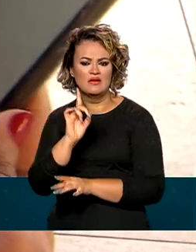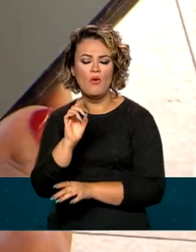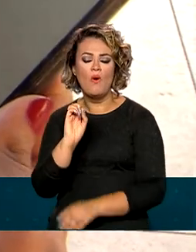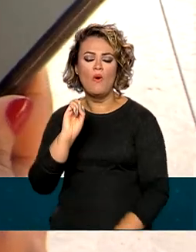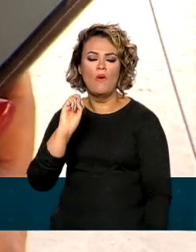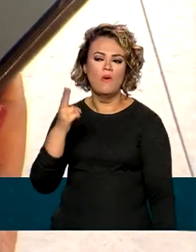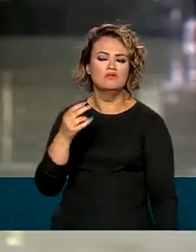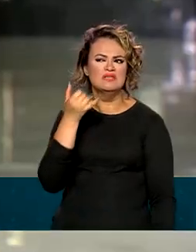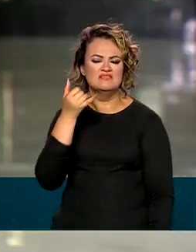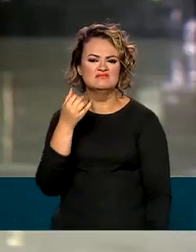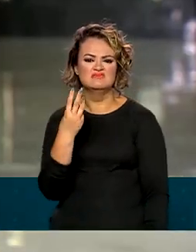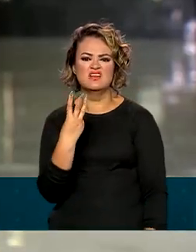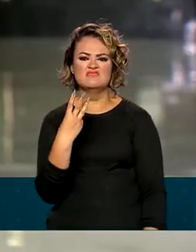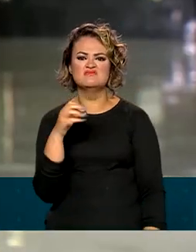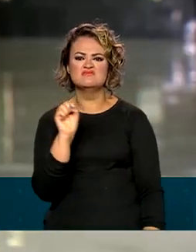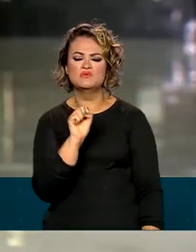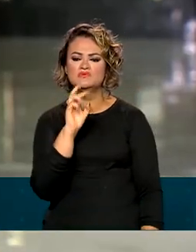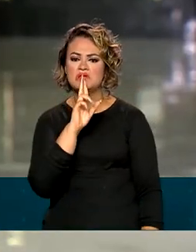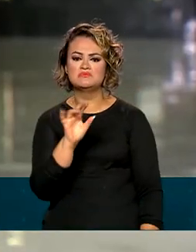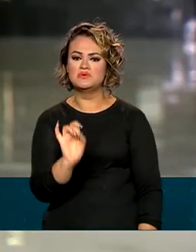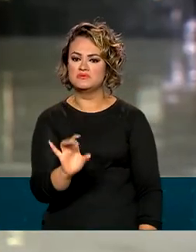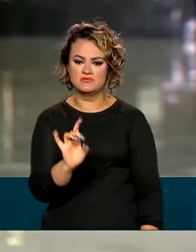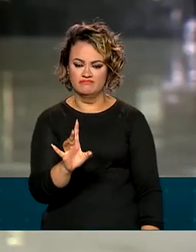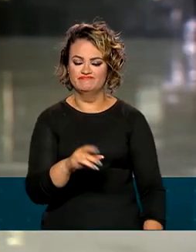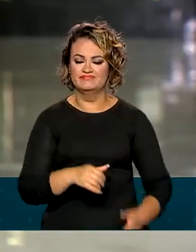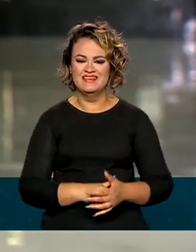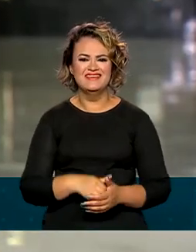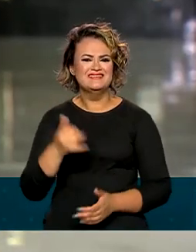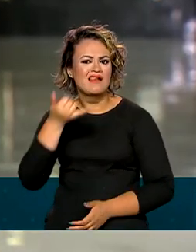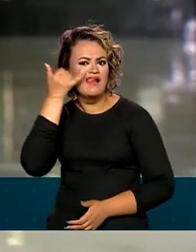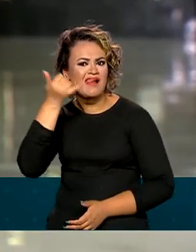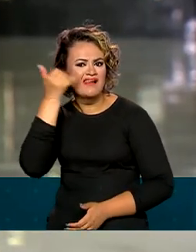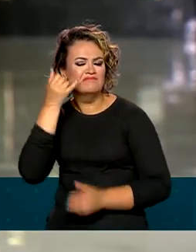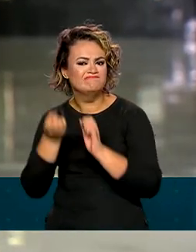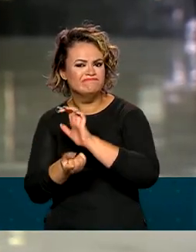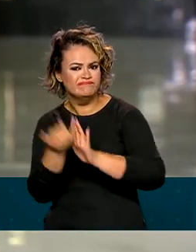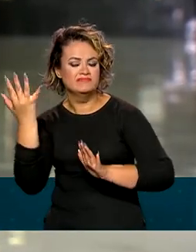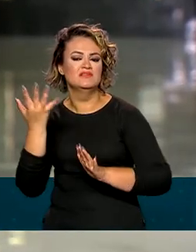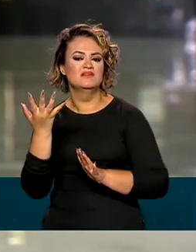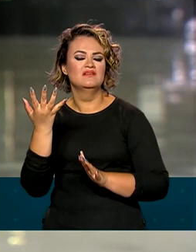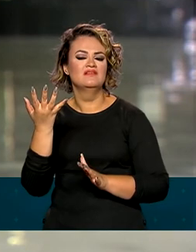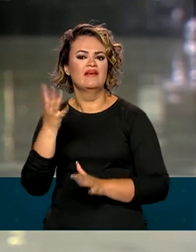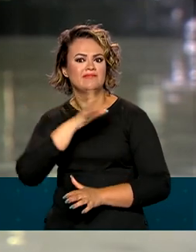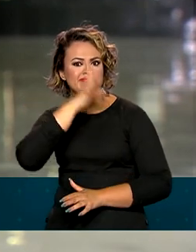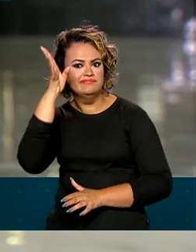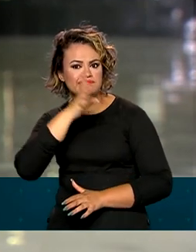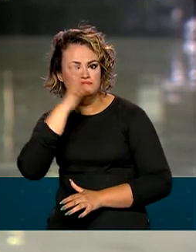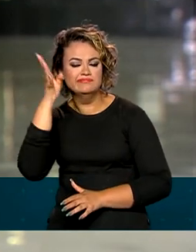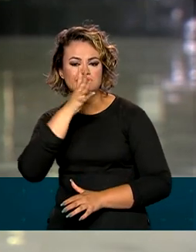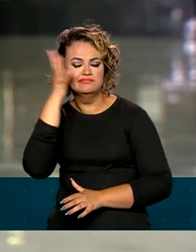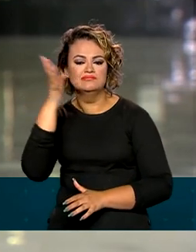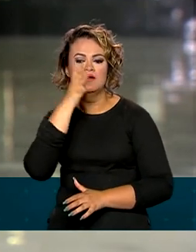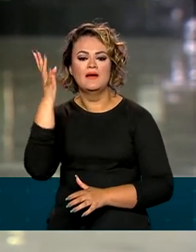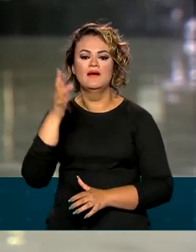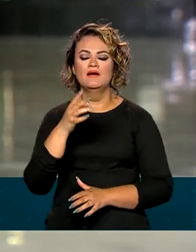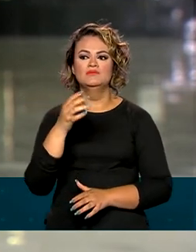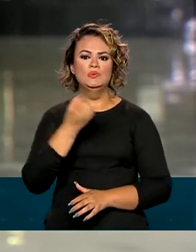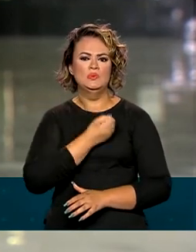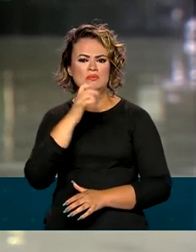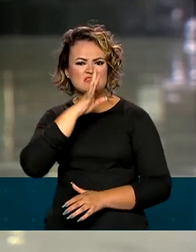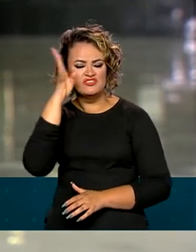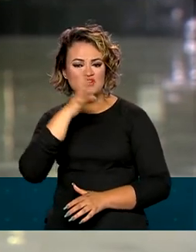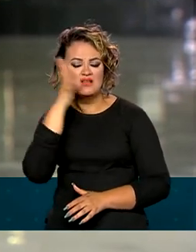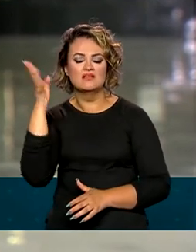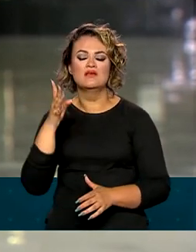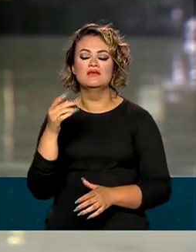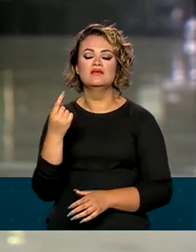duração de até 3 segundos. Segundo a agência, o abuso dessas ligações configura uso indevido dos recursos de numeração e